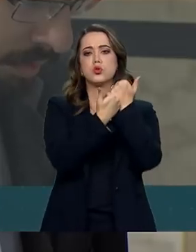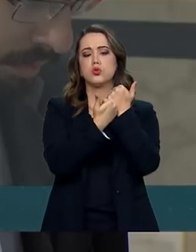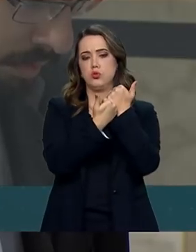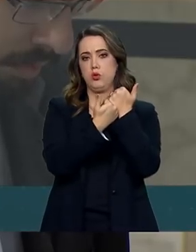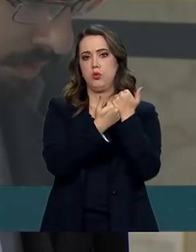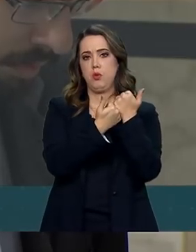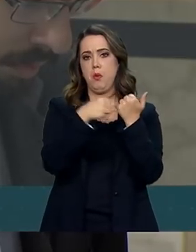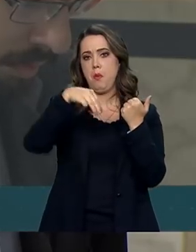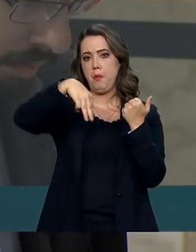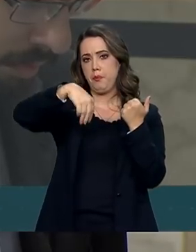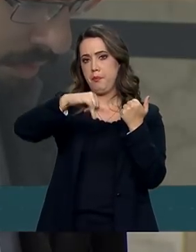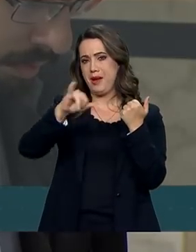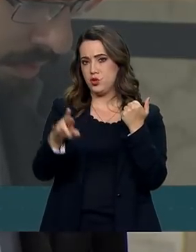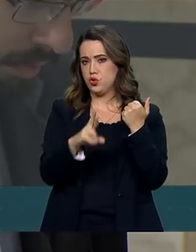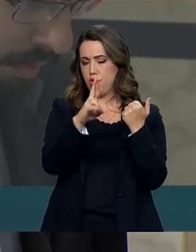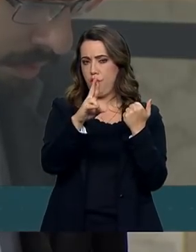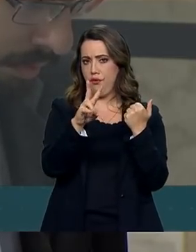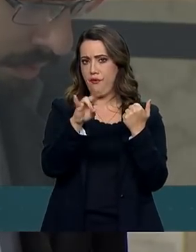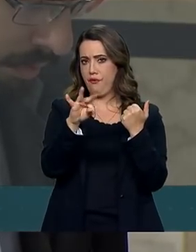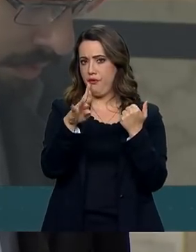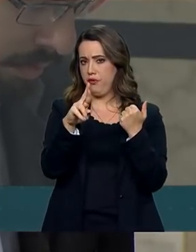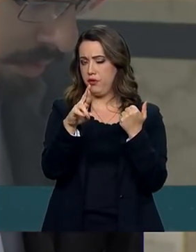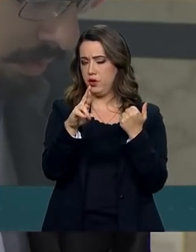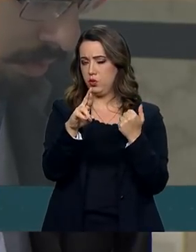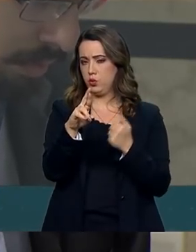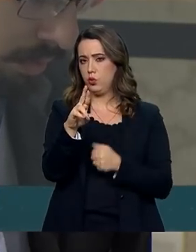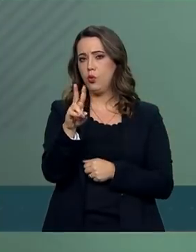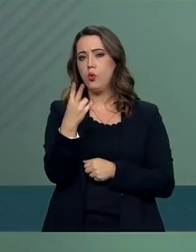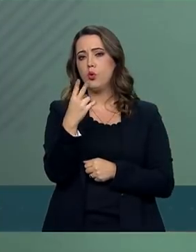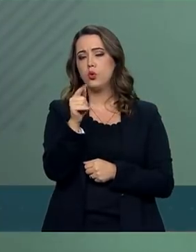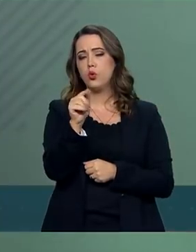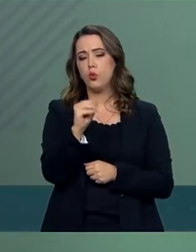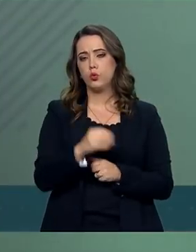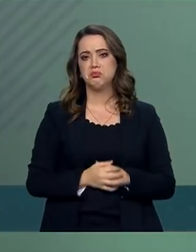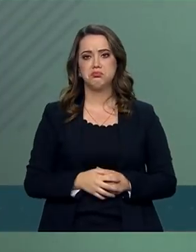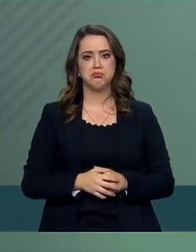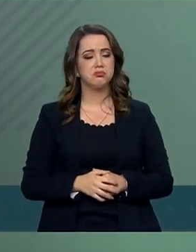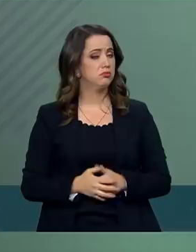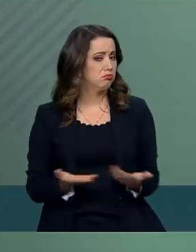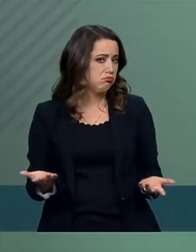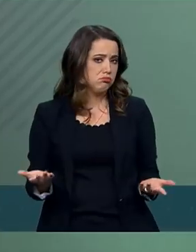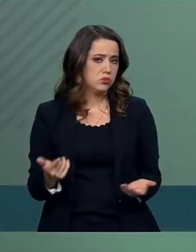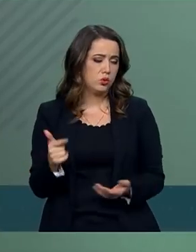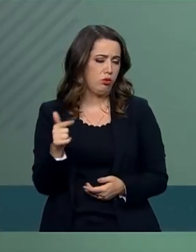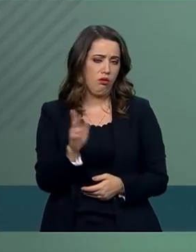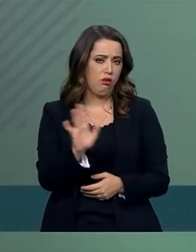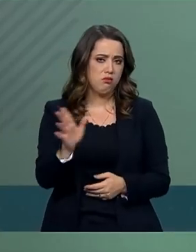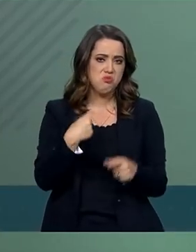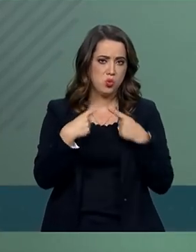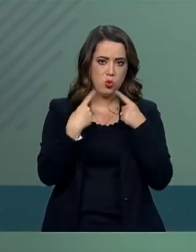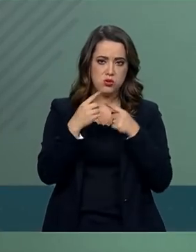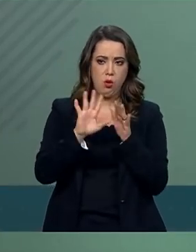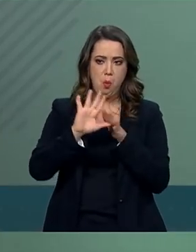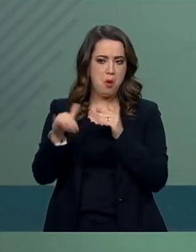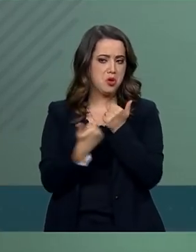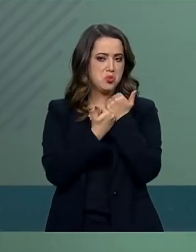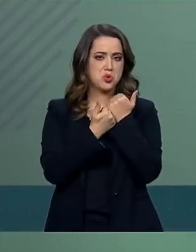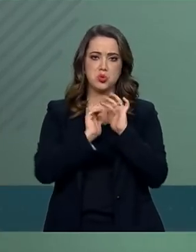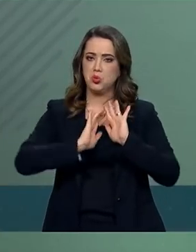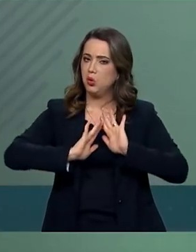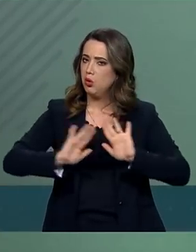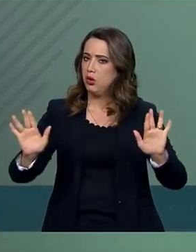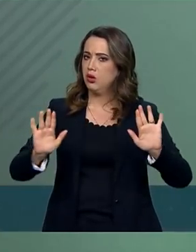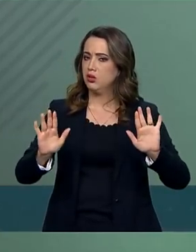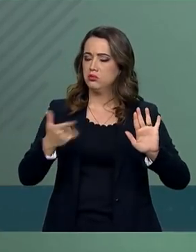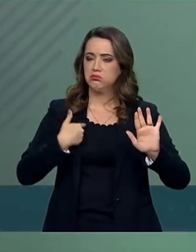do Vitor Hugo no cargo. Não, não foi discutido, não está no escantilhão do